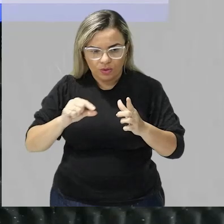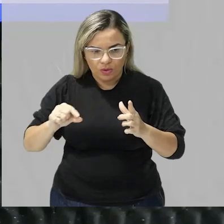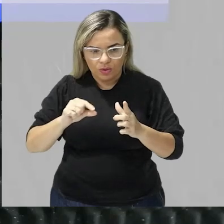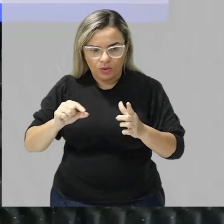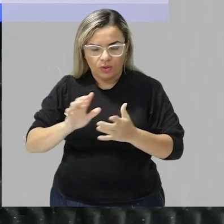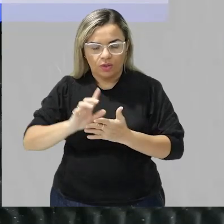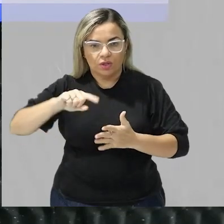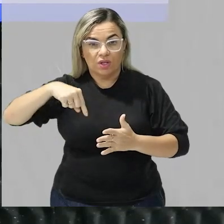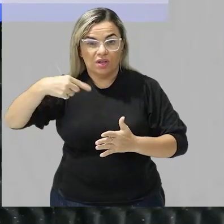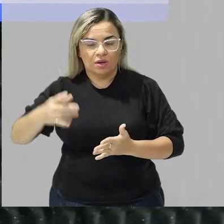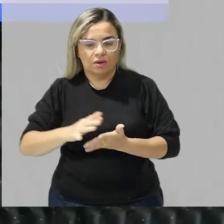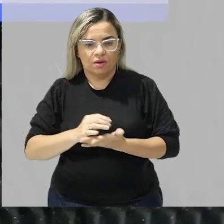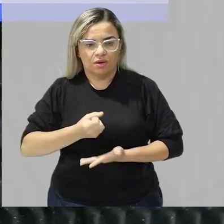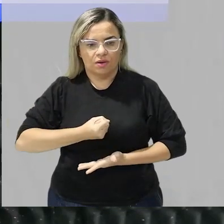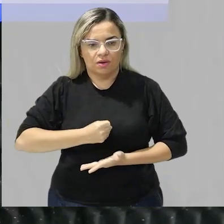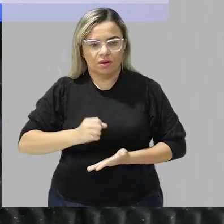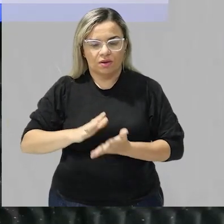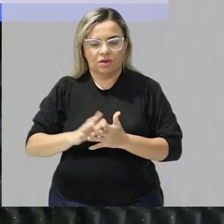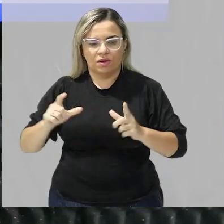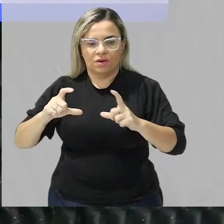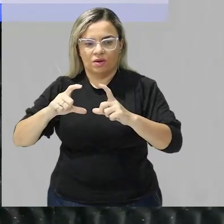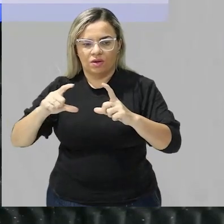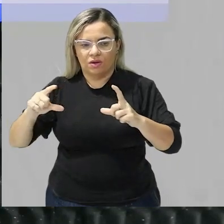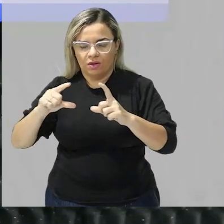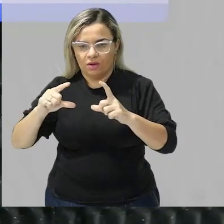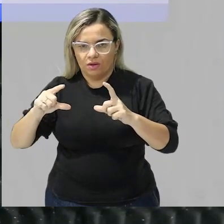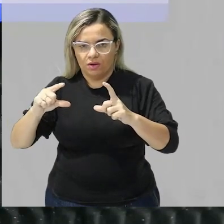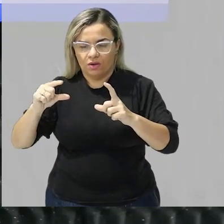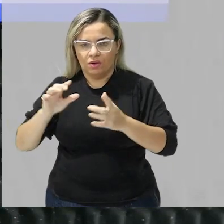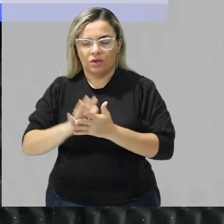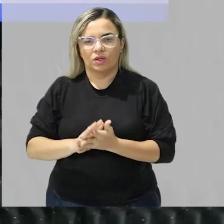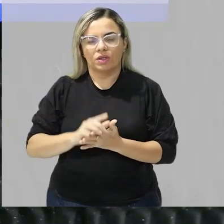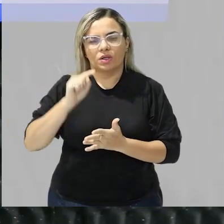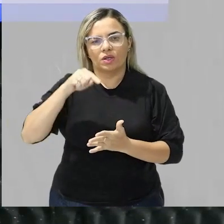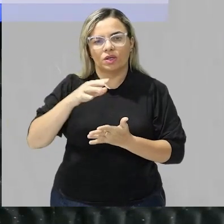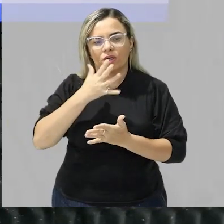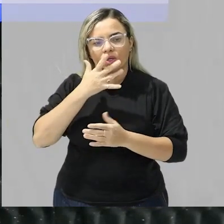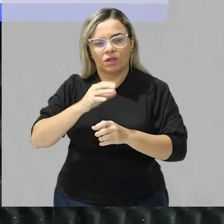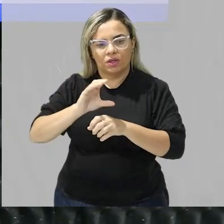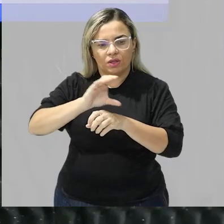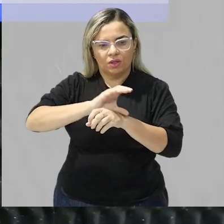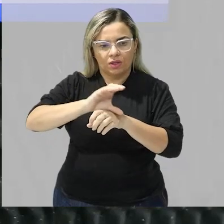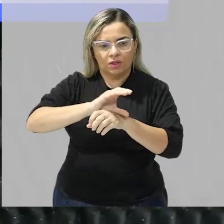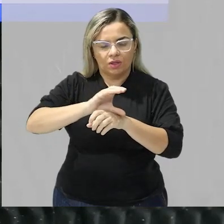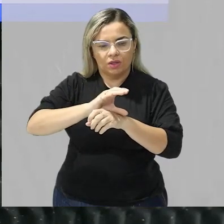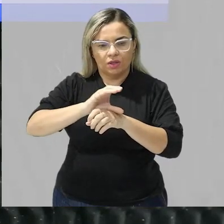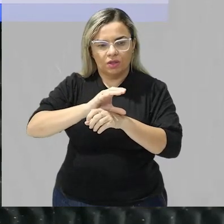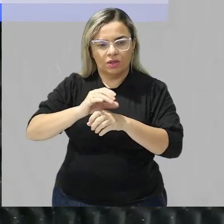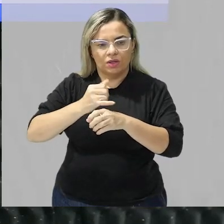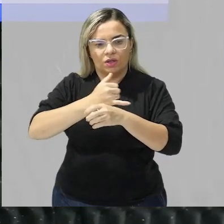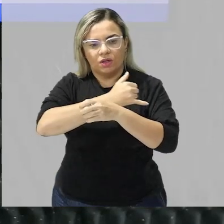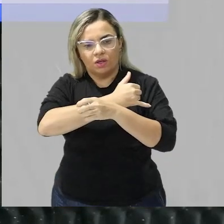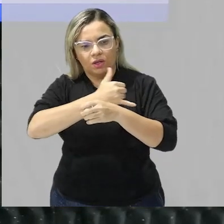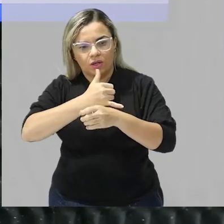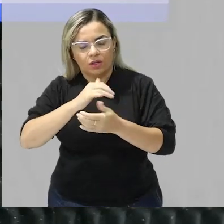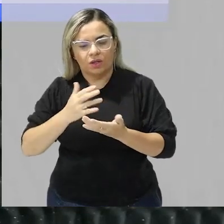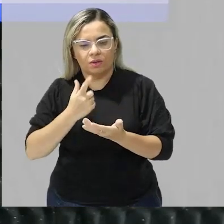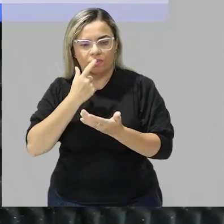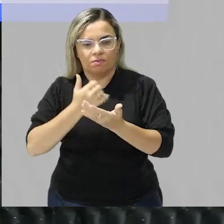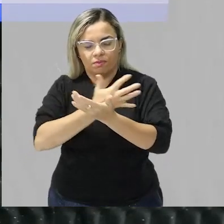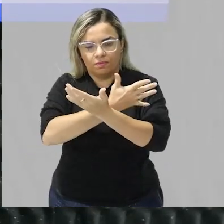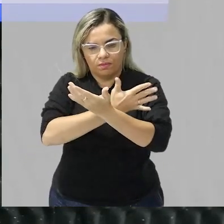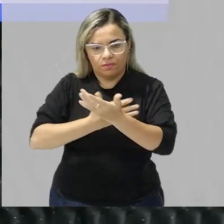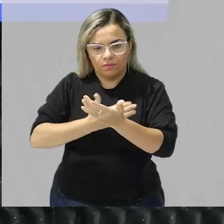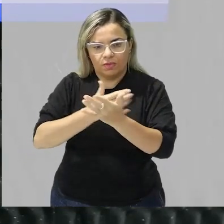o quadradinho cinza representa a concentração de triglicerídeos no sangue antes da